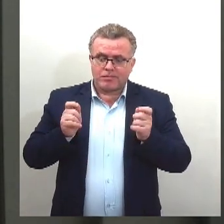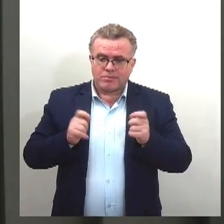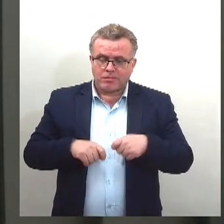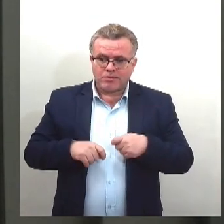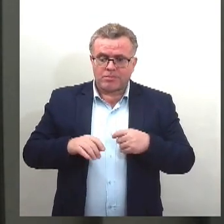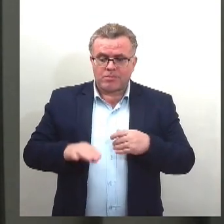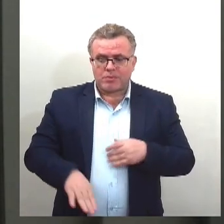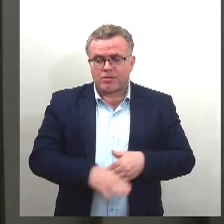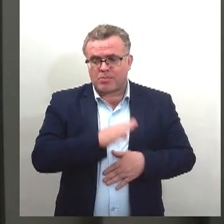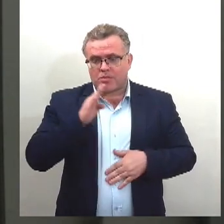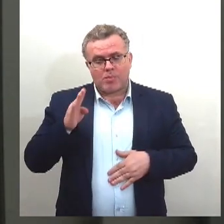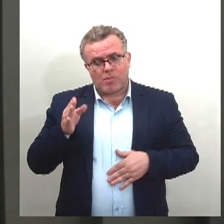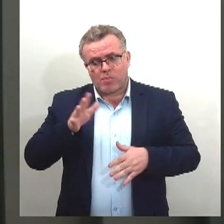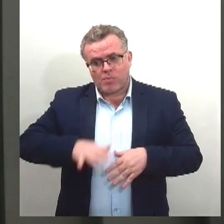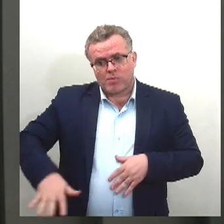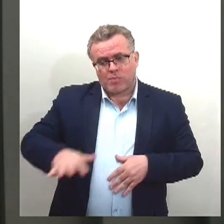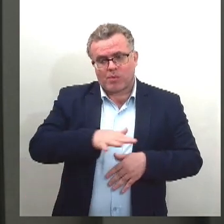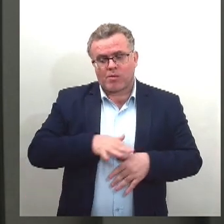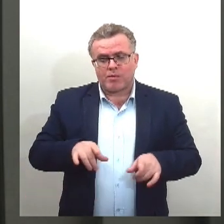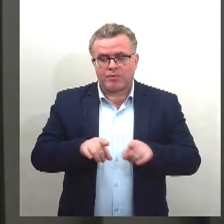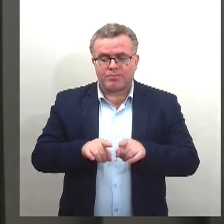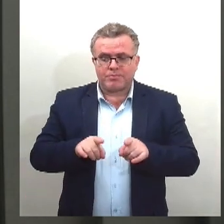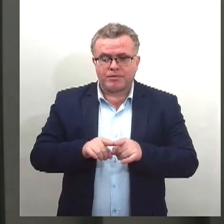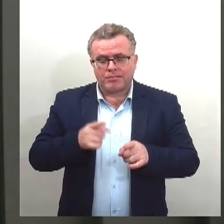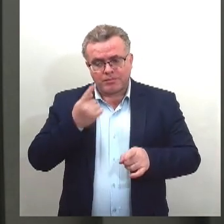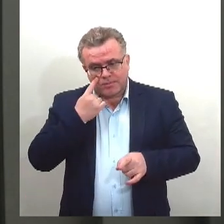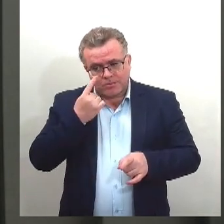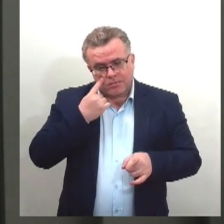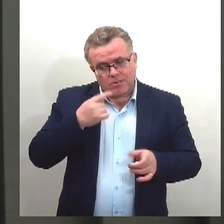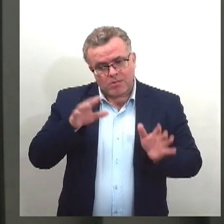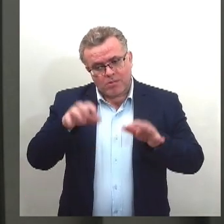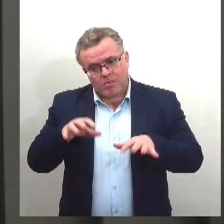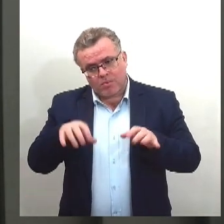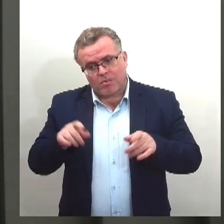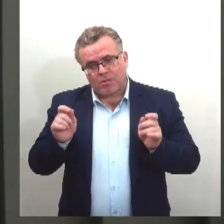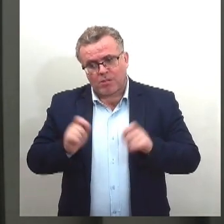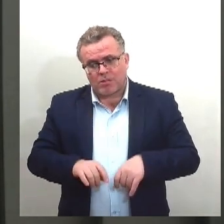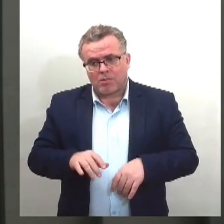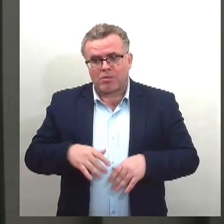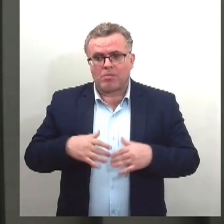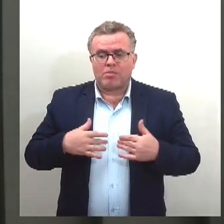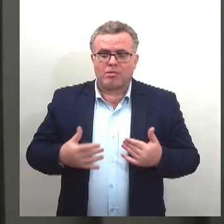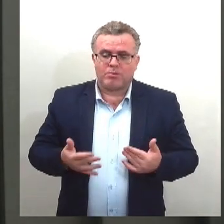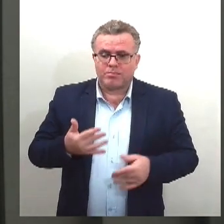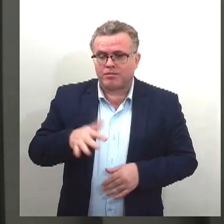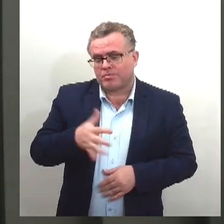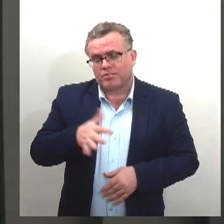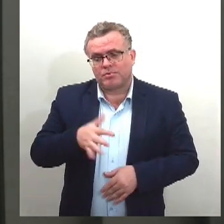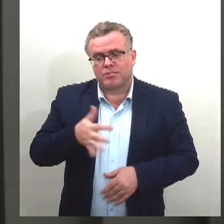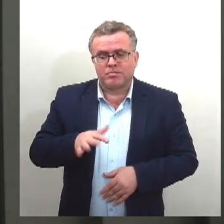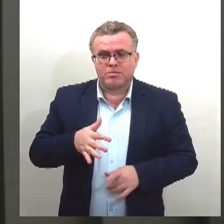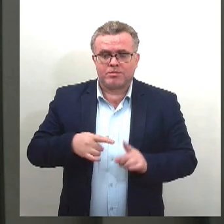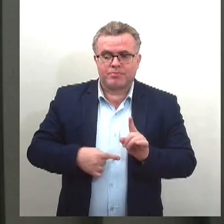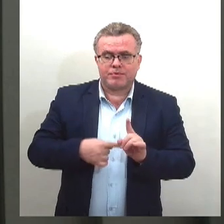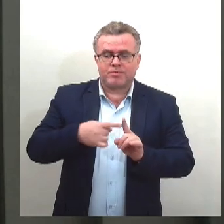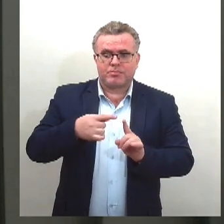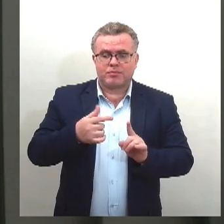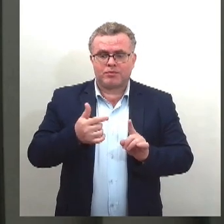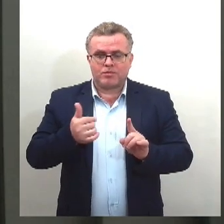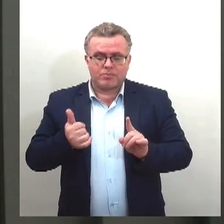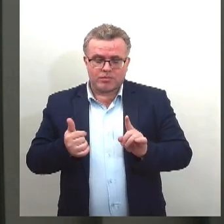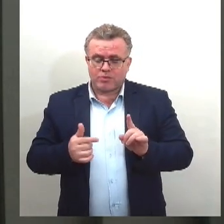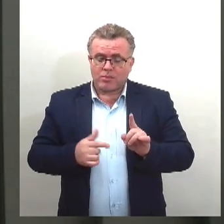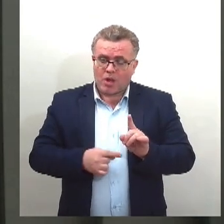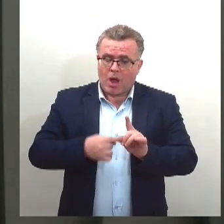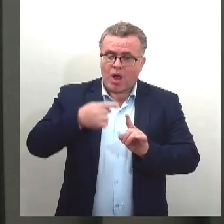litoral, tem previsão de chuva fraca. As temperaturas mínimas e máximas ficarão entre 21 e 28 graus no litoral,